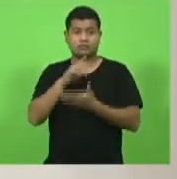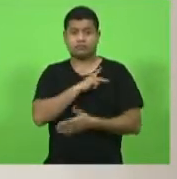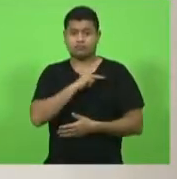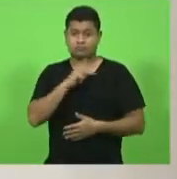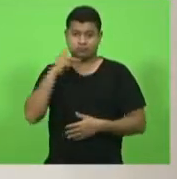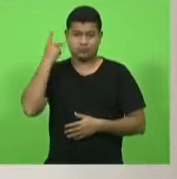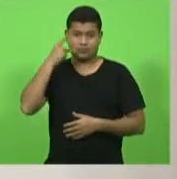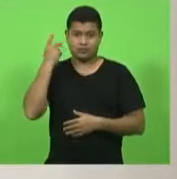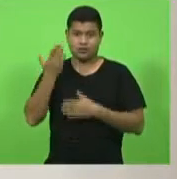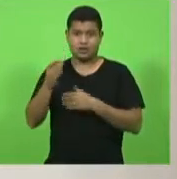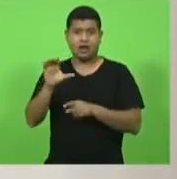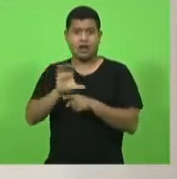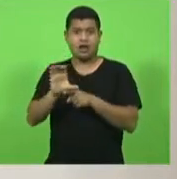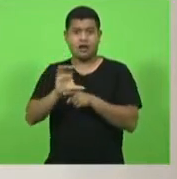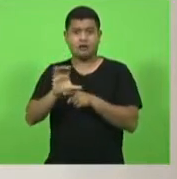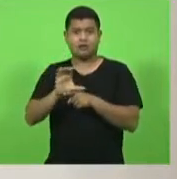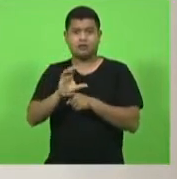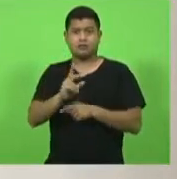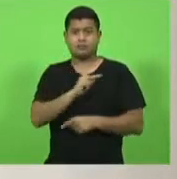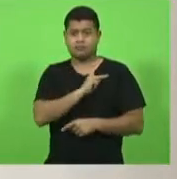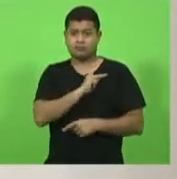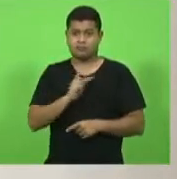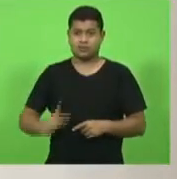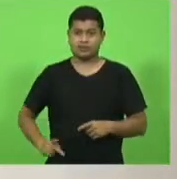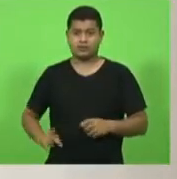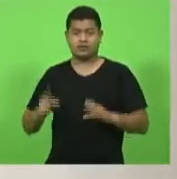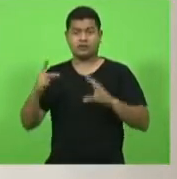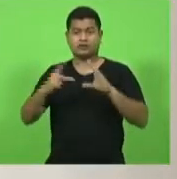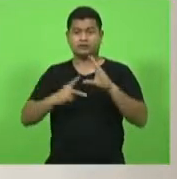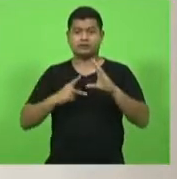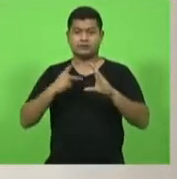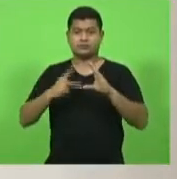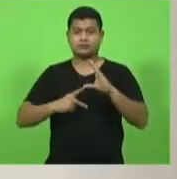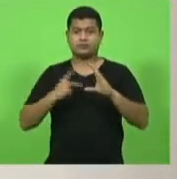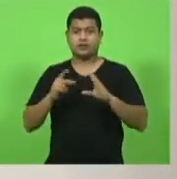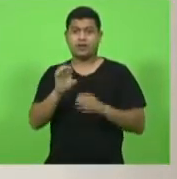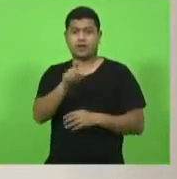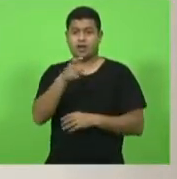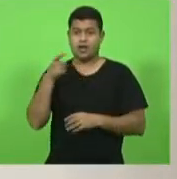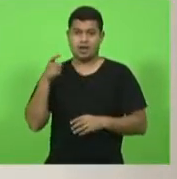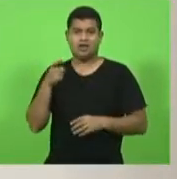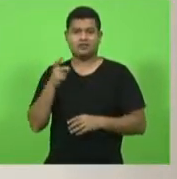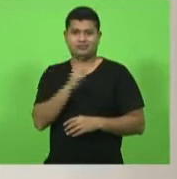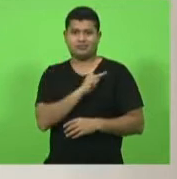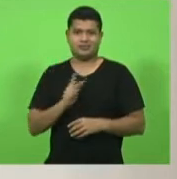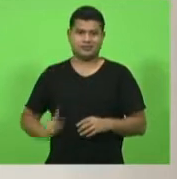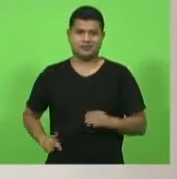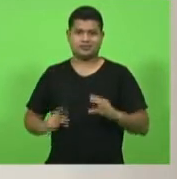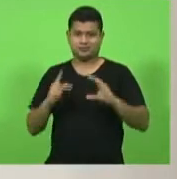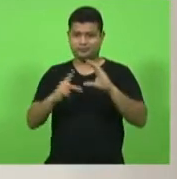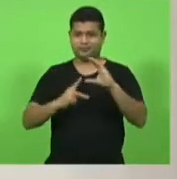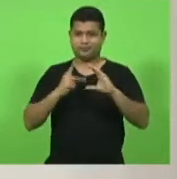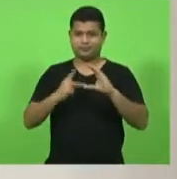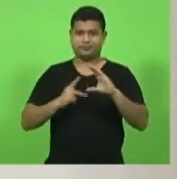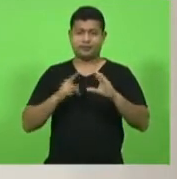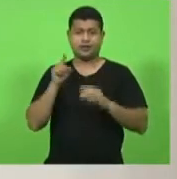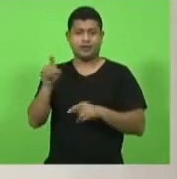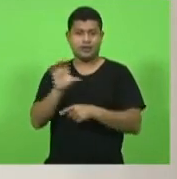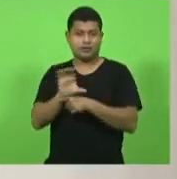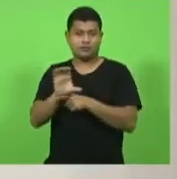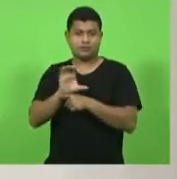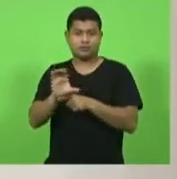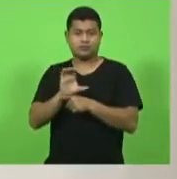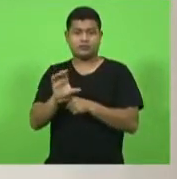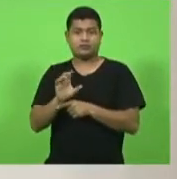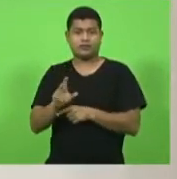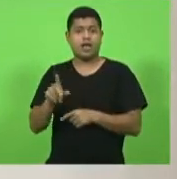Curitibanos presidente da Câmara de Vereadores ex-presidente da Câmara de Vereadores vereador e